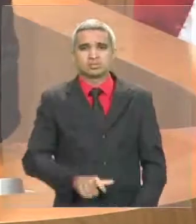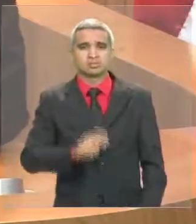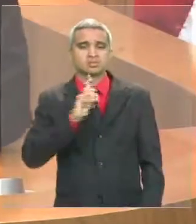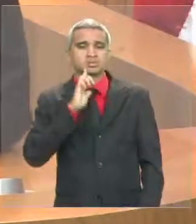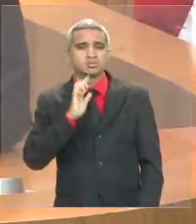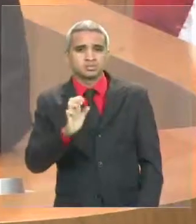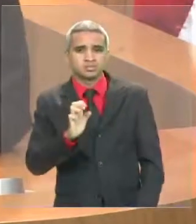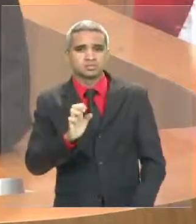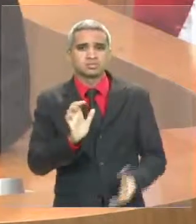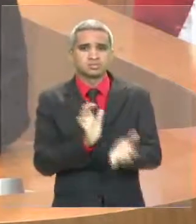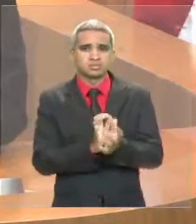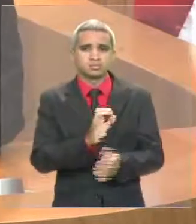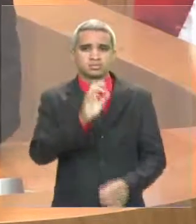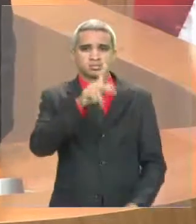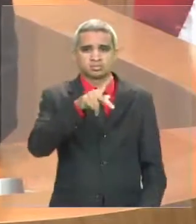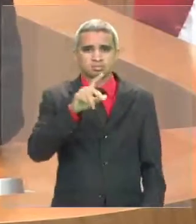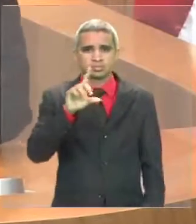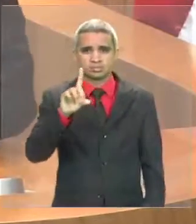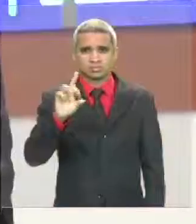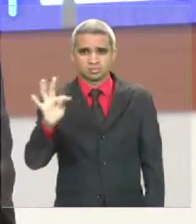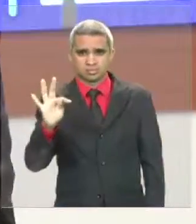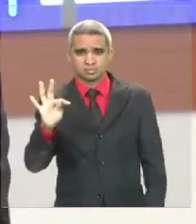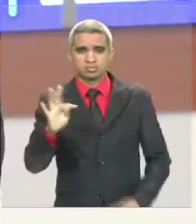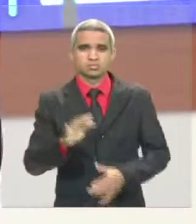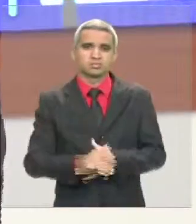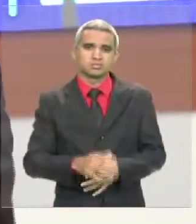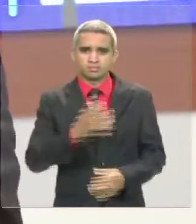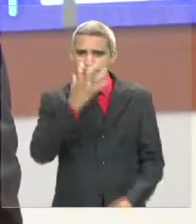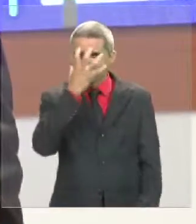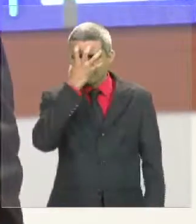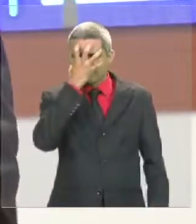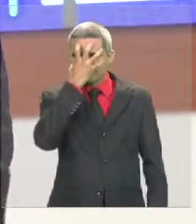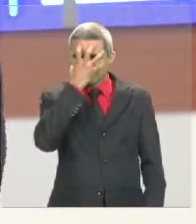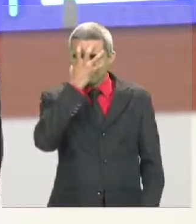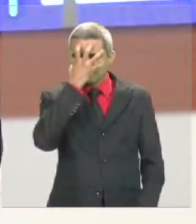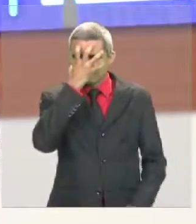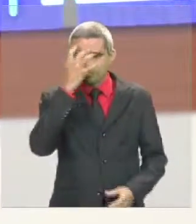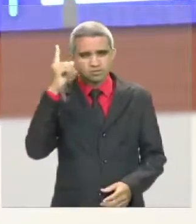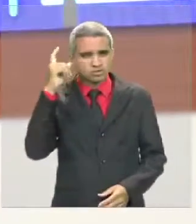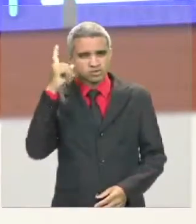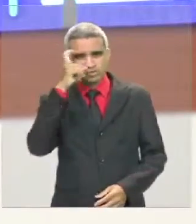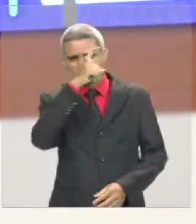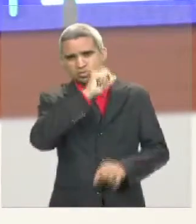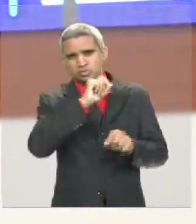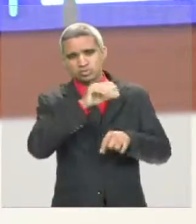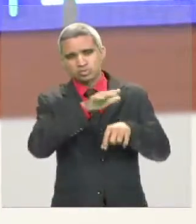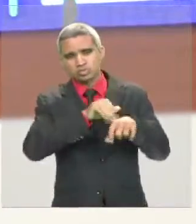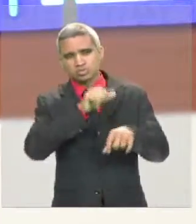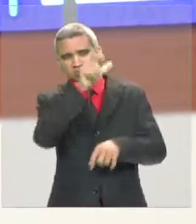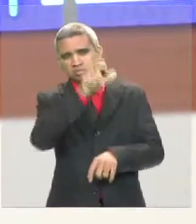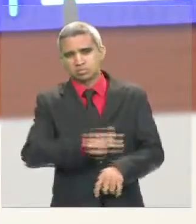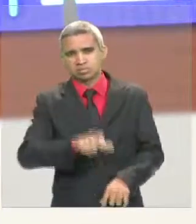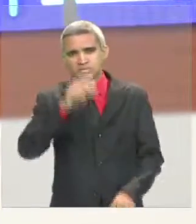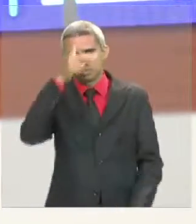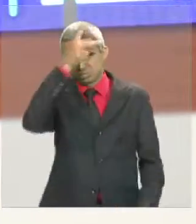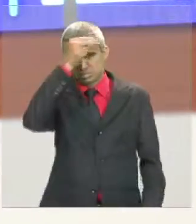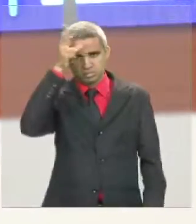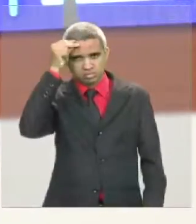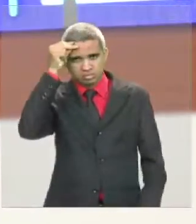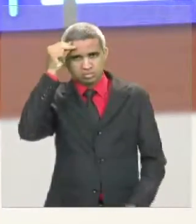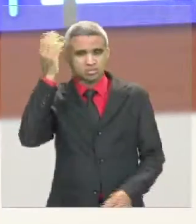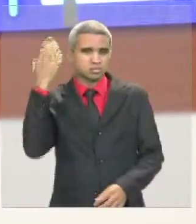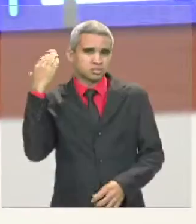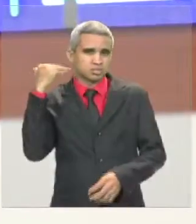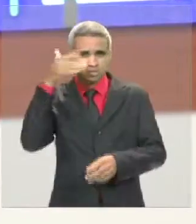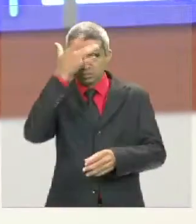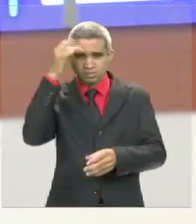é vergonhoso. É até difícil de chamá-lo de prefeito. Escolhido pelos do Dovicense para promover a mudança,